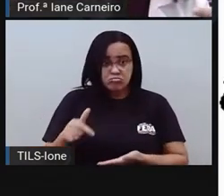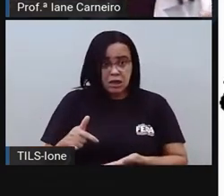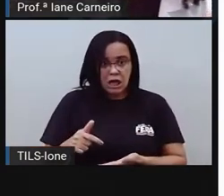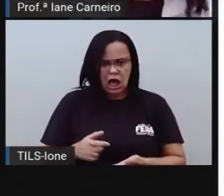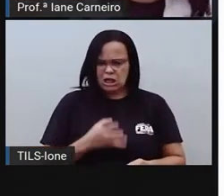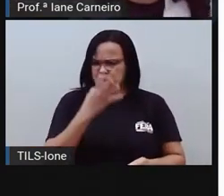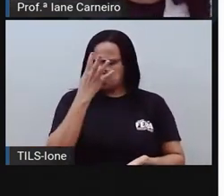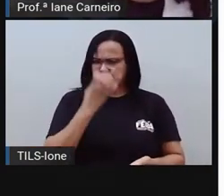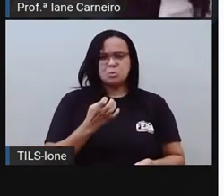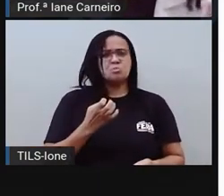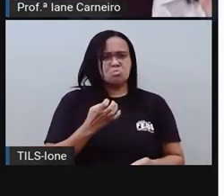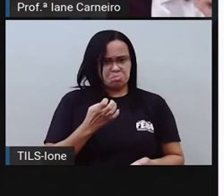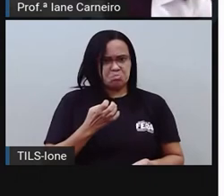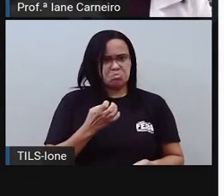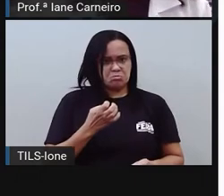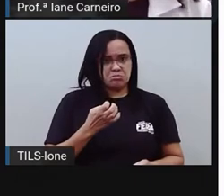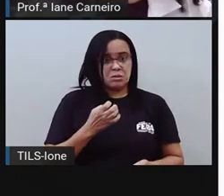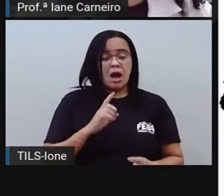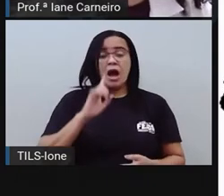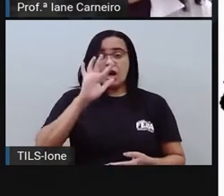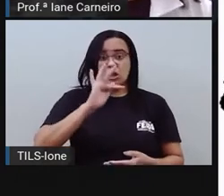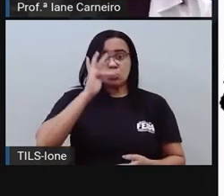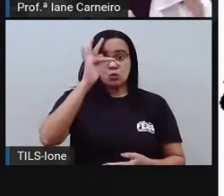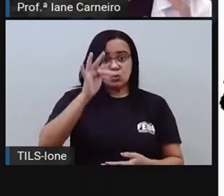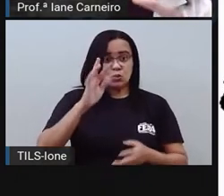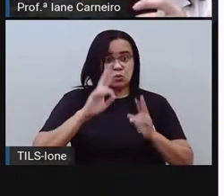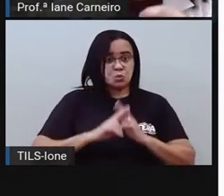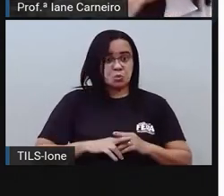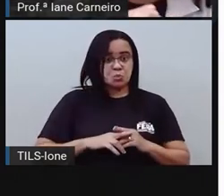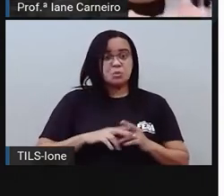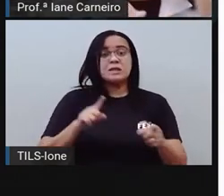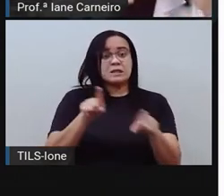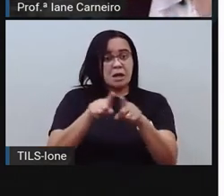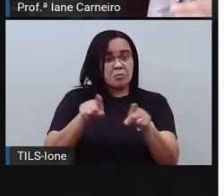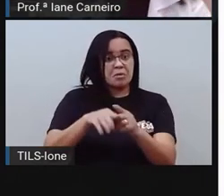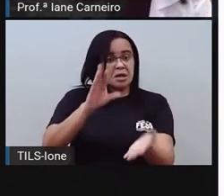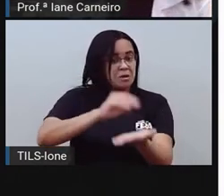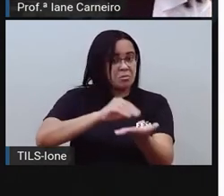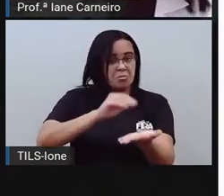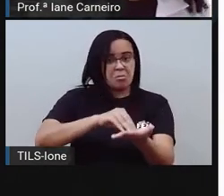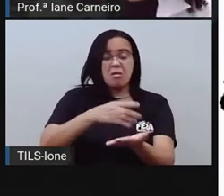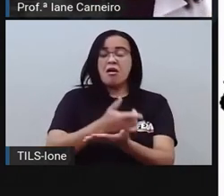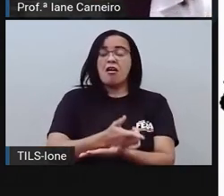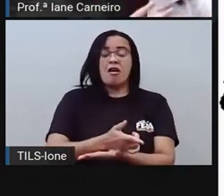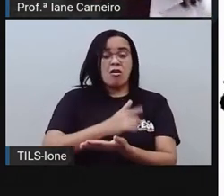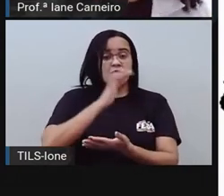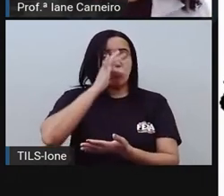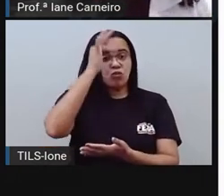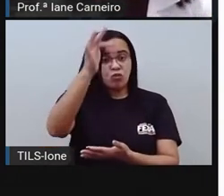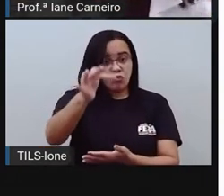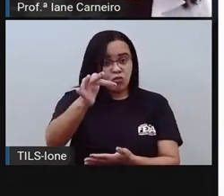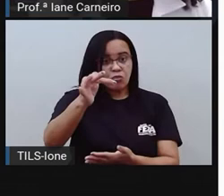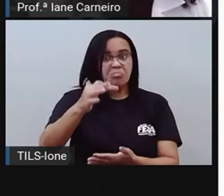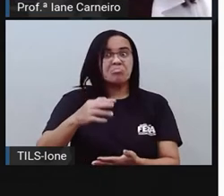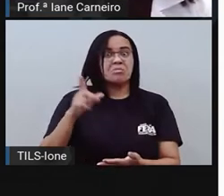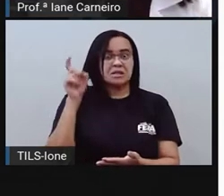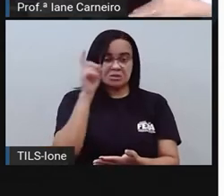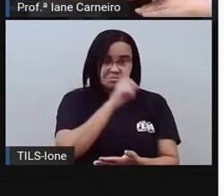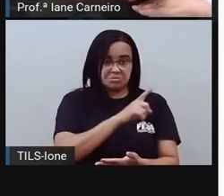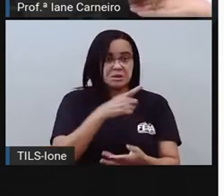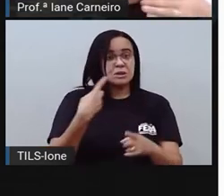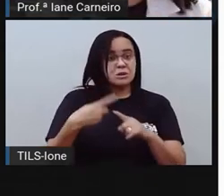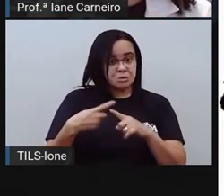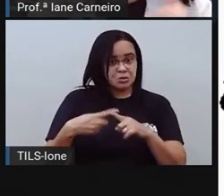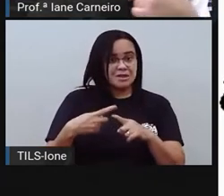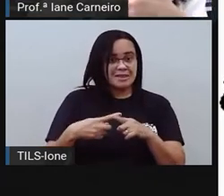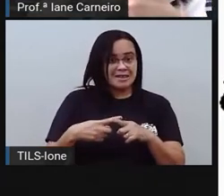frente. E aí, pode chegar em mim também o desrespeito. Por isso que é importante a gente sempre respeitar todo mundo, independente de